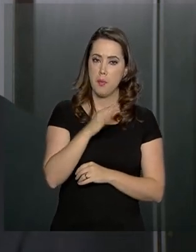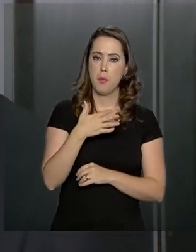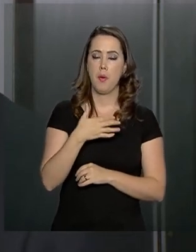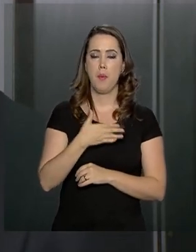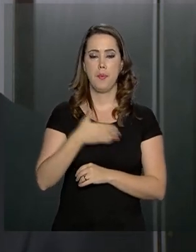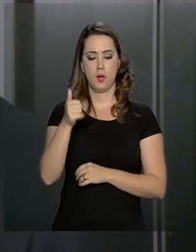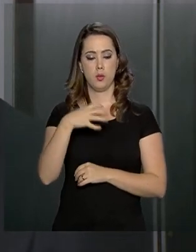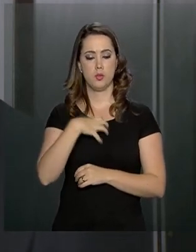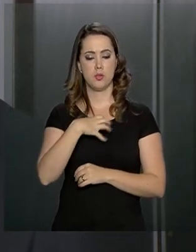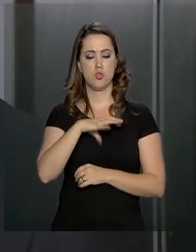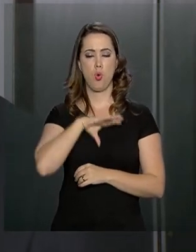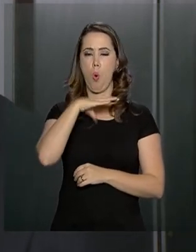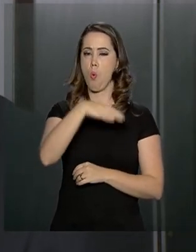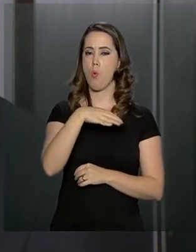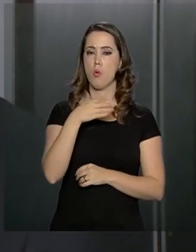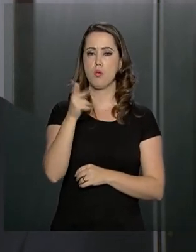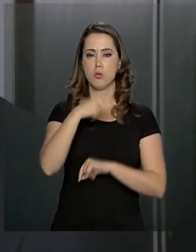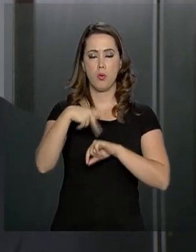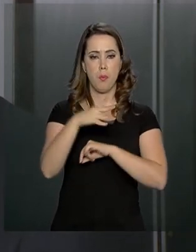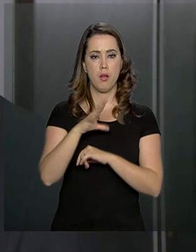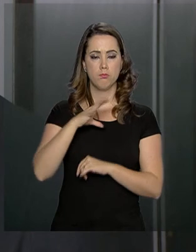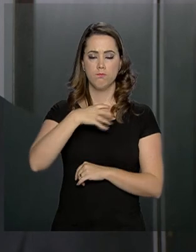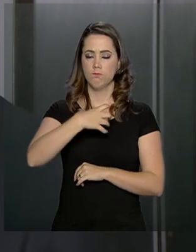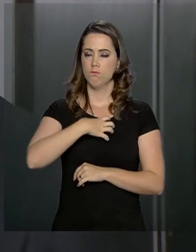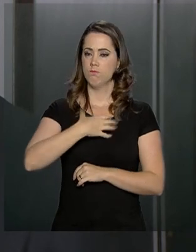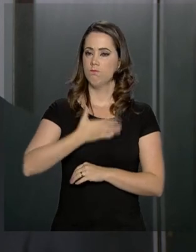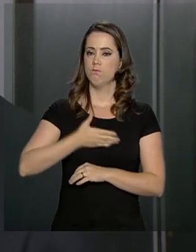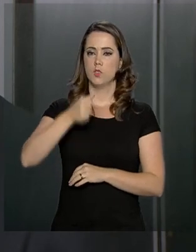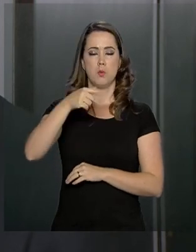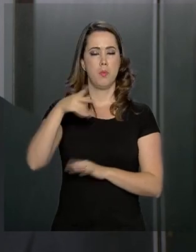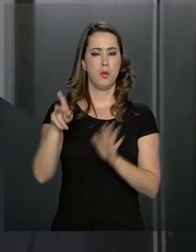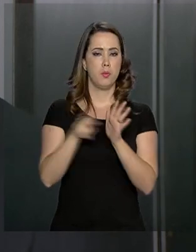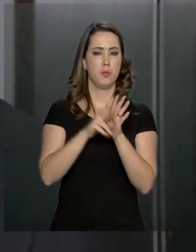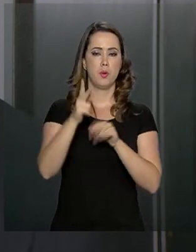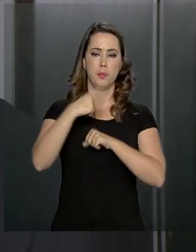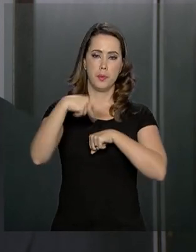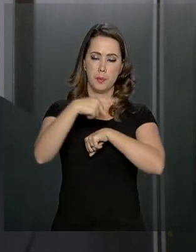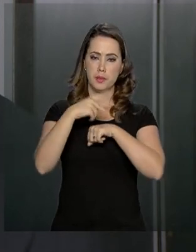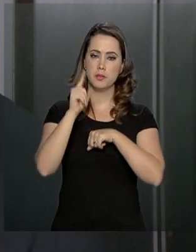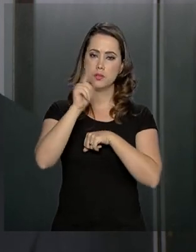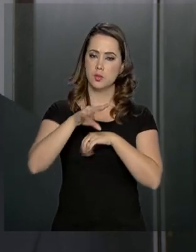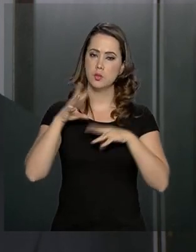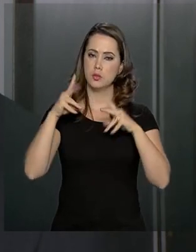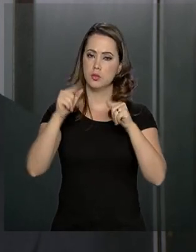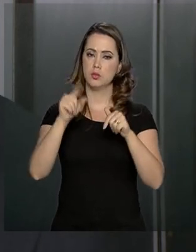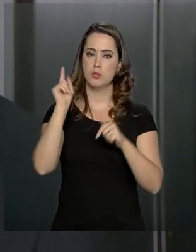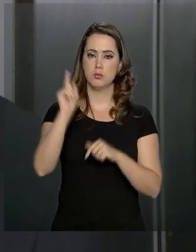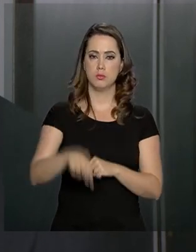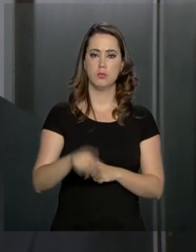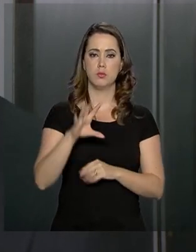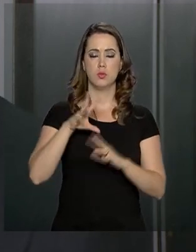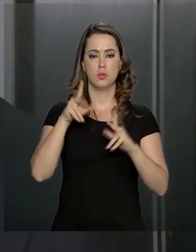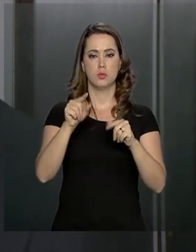orgulho, melhoria da autoestima nacional. Isso tudo é bastante, eu diria, impactante.